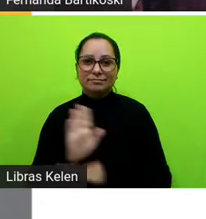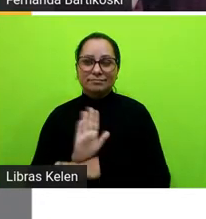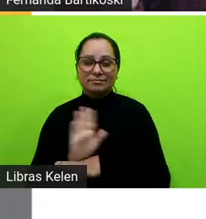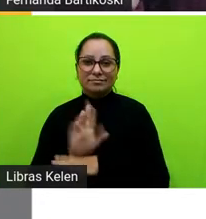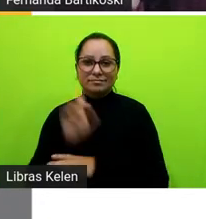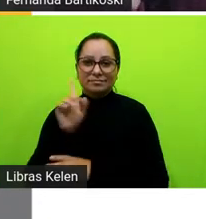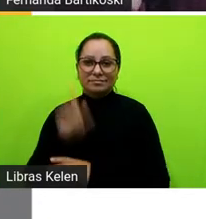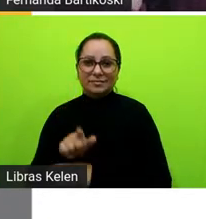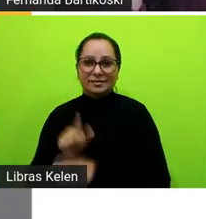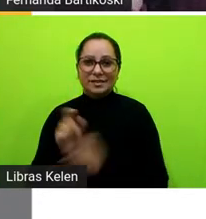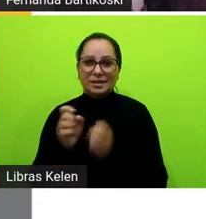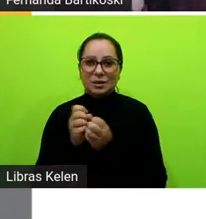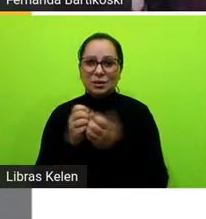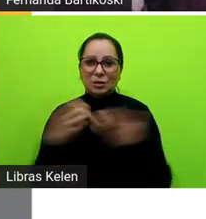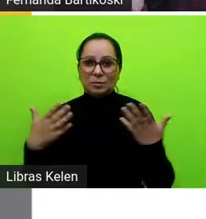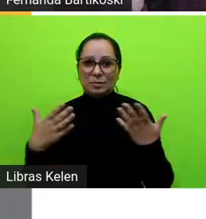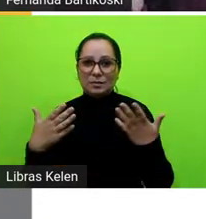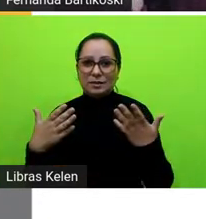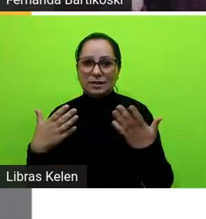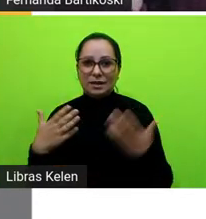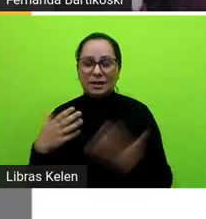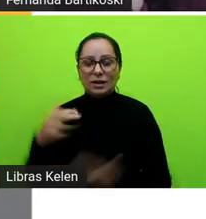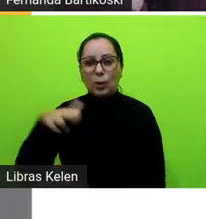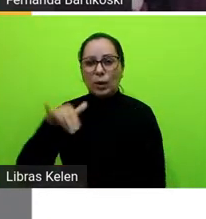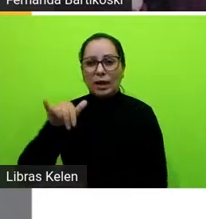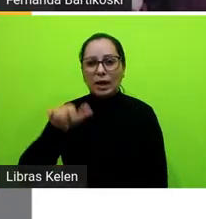mistério no Nilo, crime no Nilo, né,